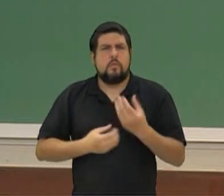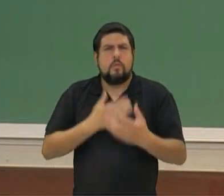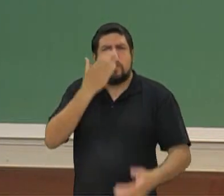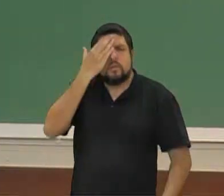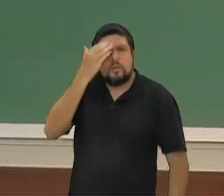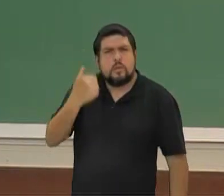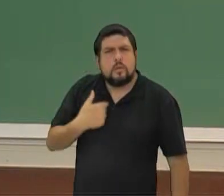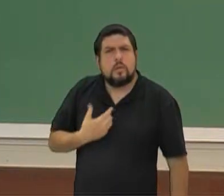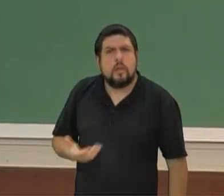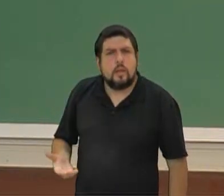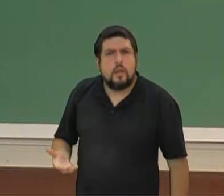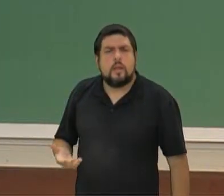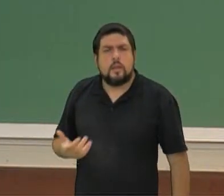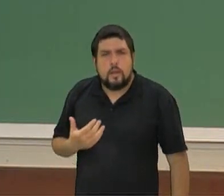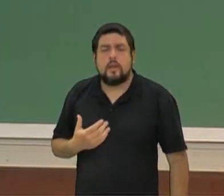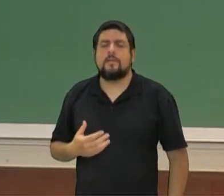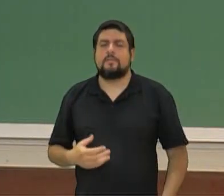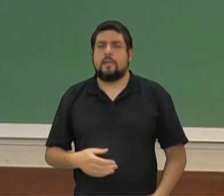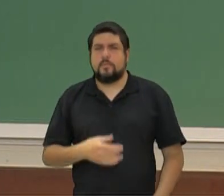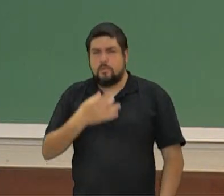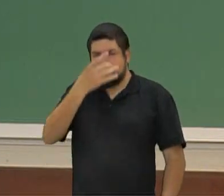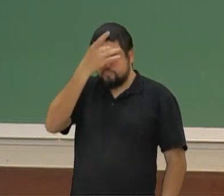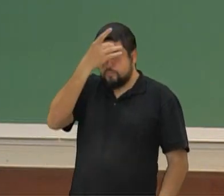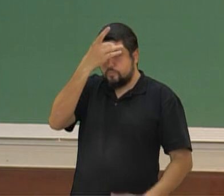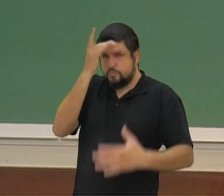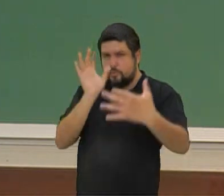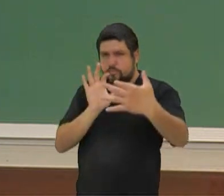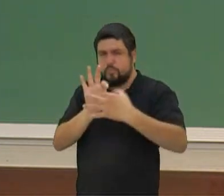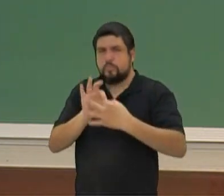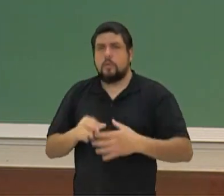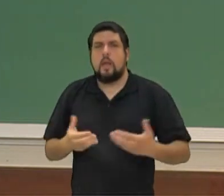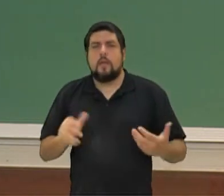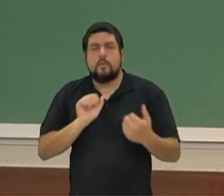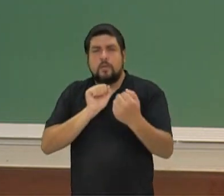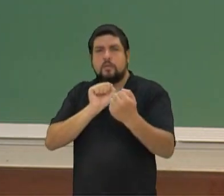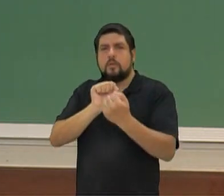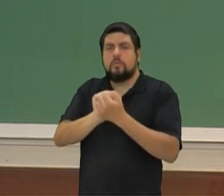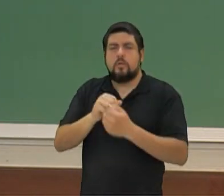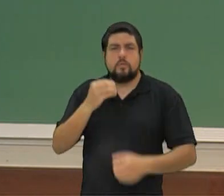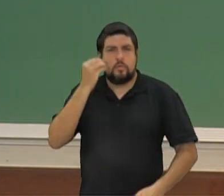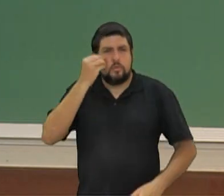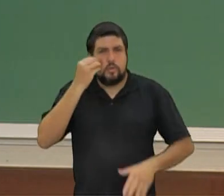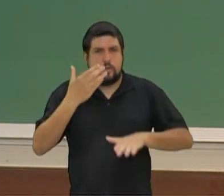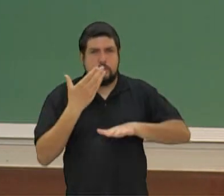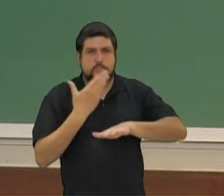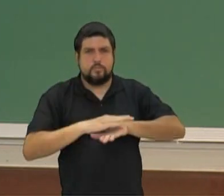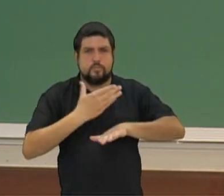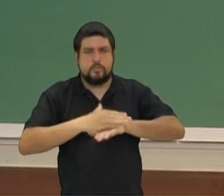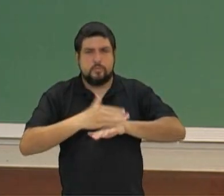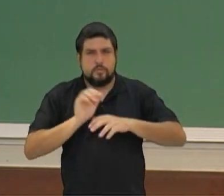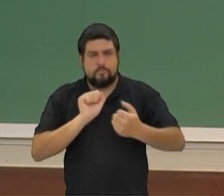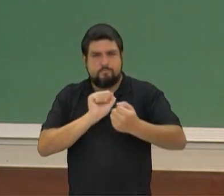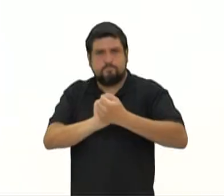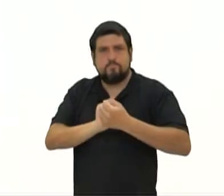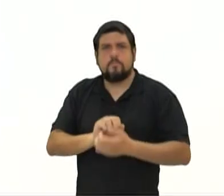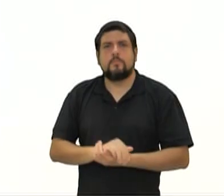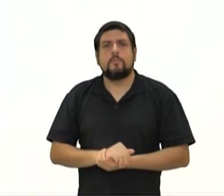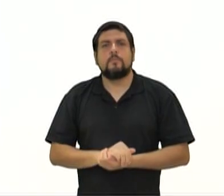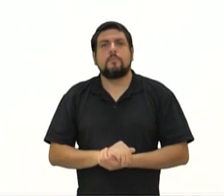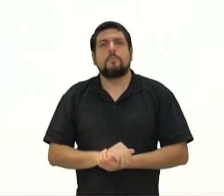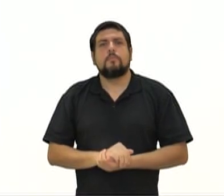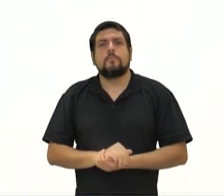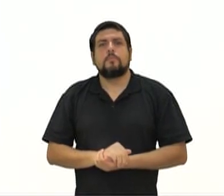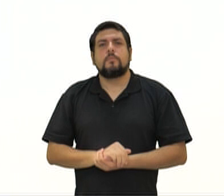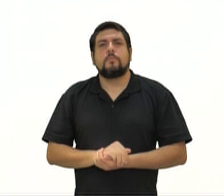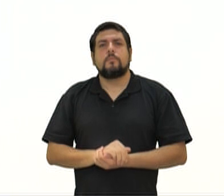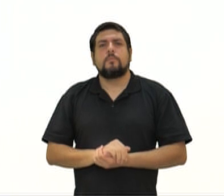arma, não é tela, e sinese, com certeza. Vamos fazer junto essa, vamos também treinar um pouco essa aí junto aí comigo. Qual foi o período